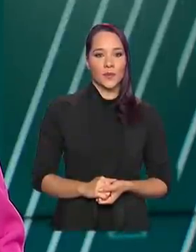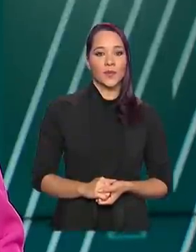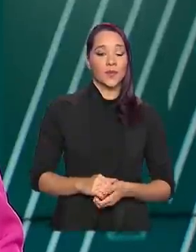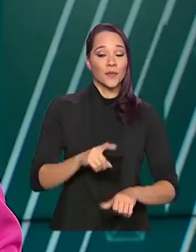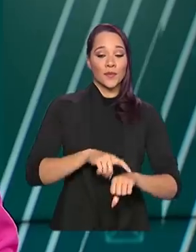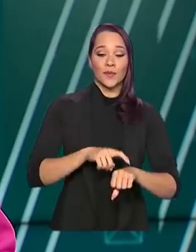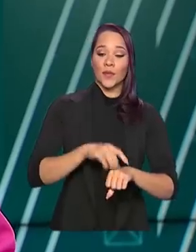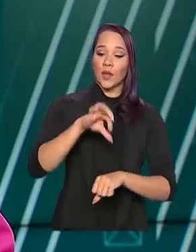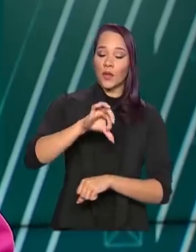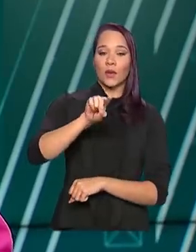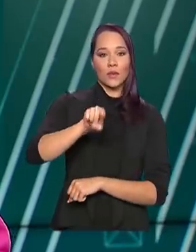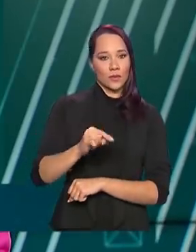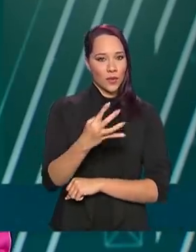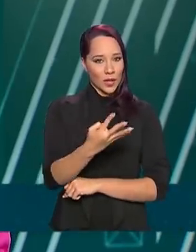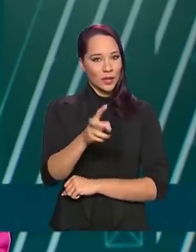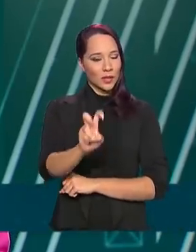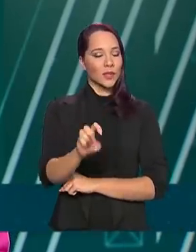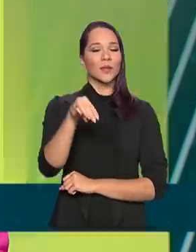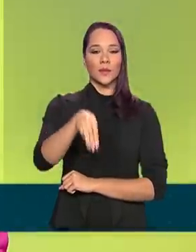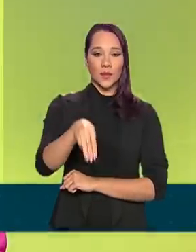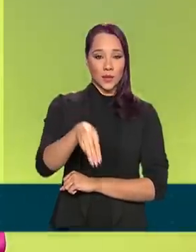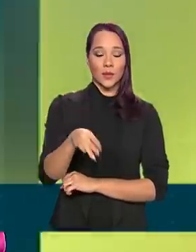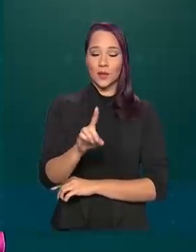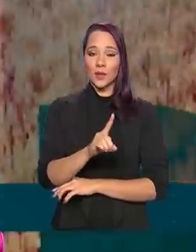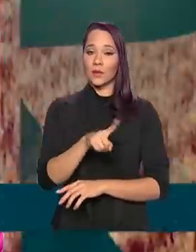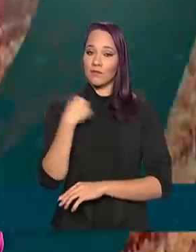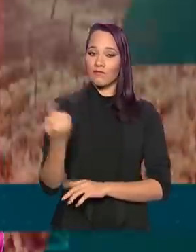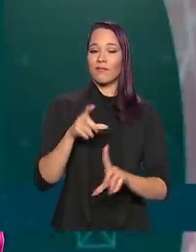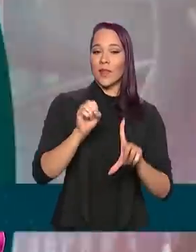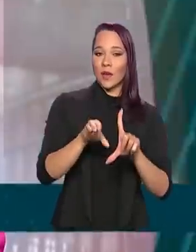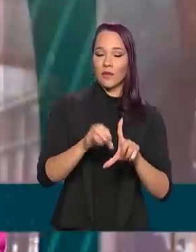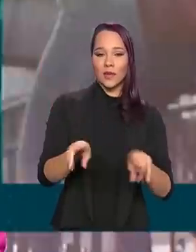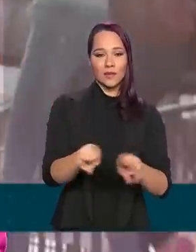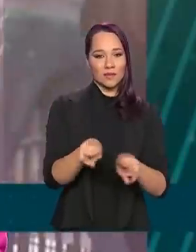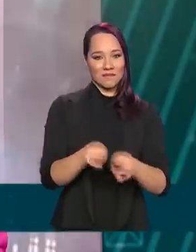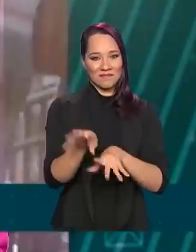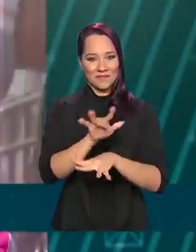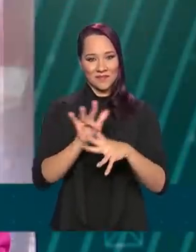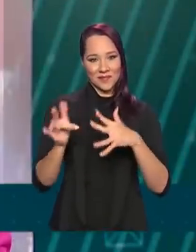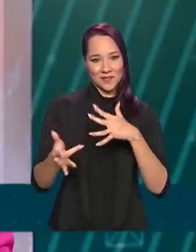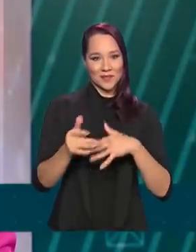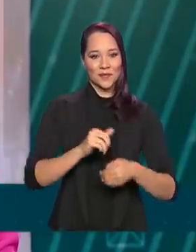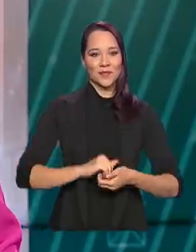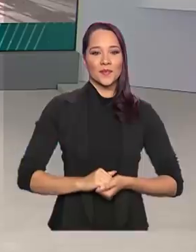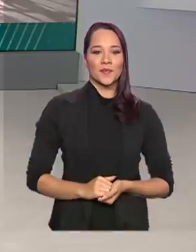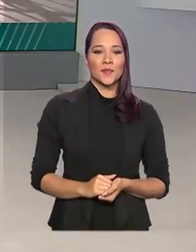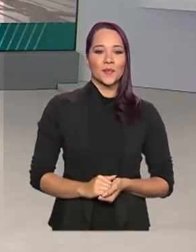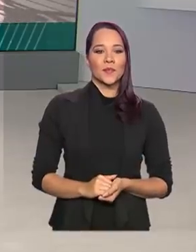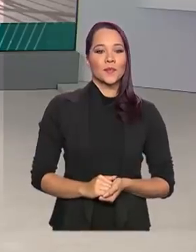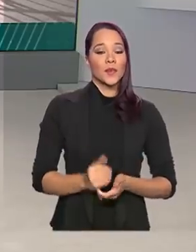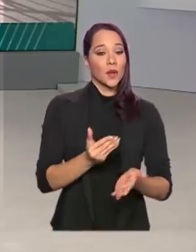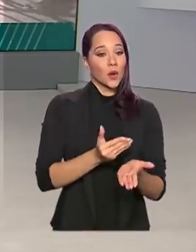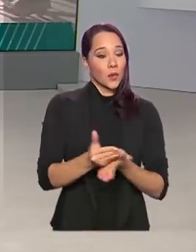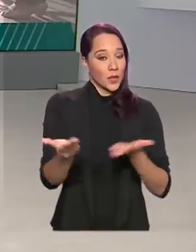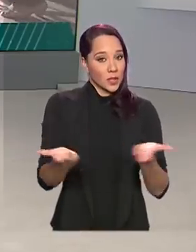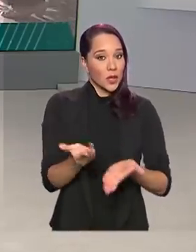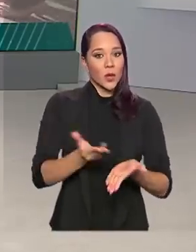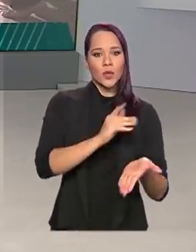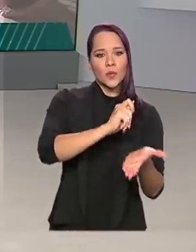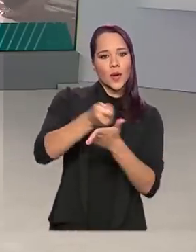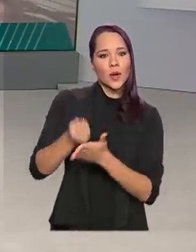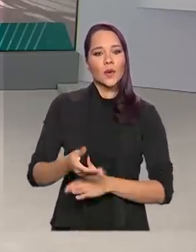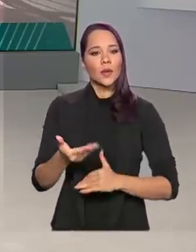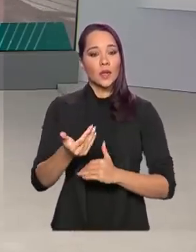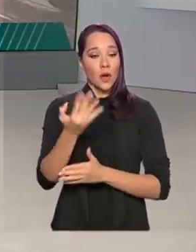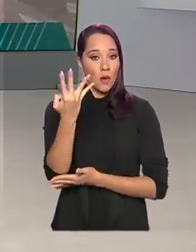São 9 horas e 45 minutos. Nós estamos ao vivo também pelas redes sociais. Começa hoje o